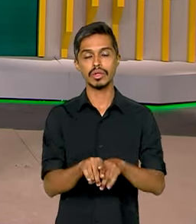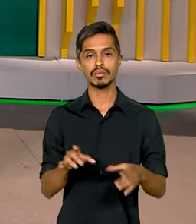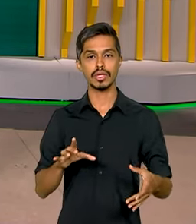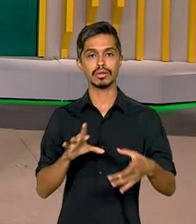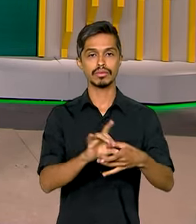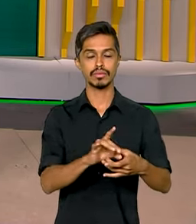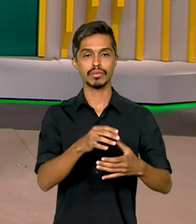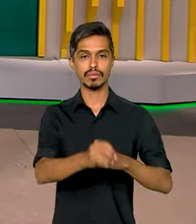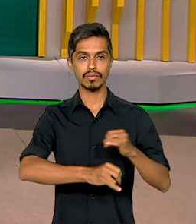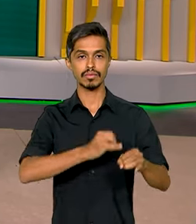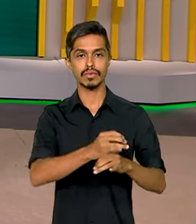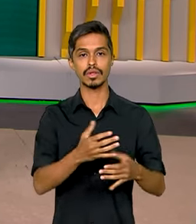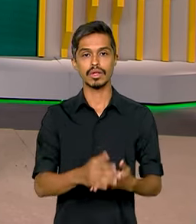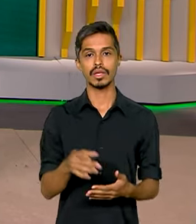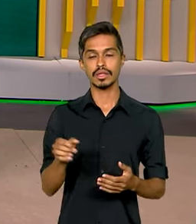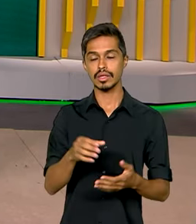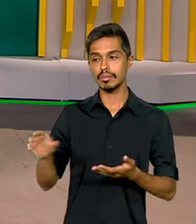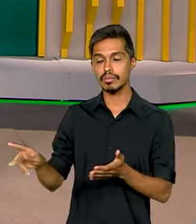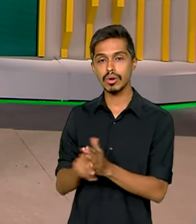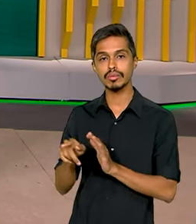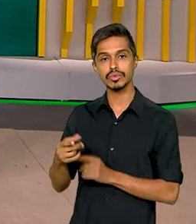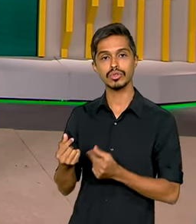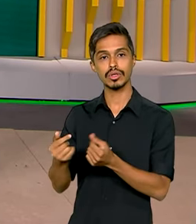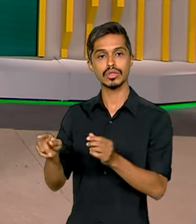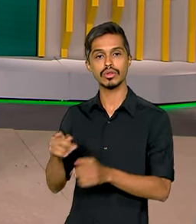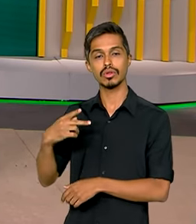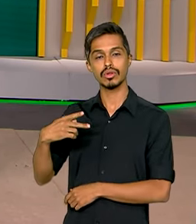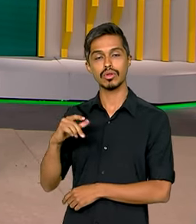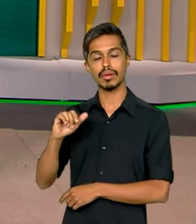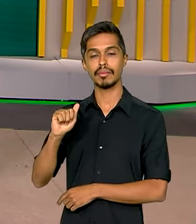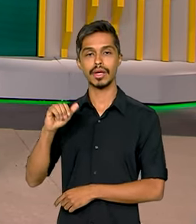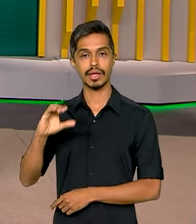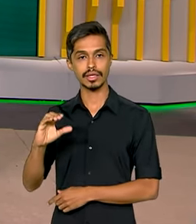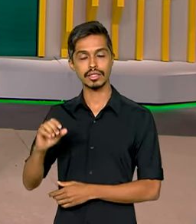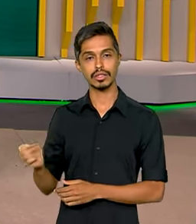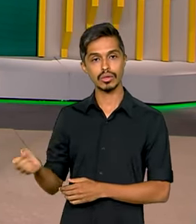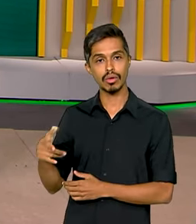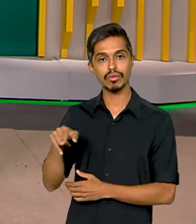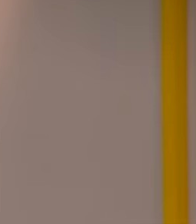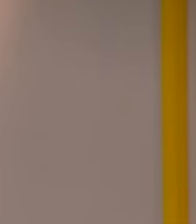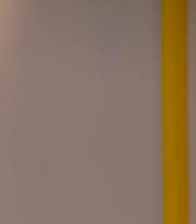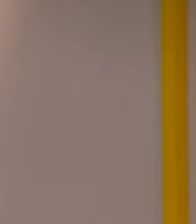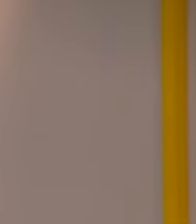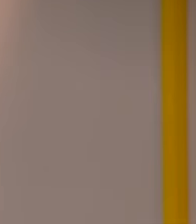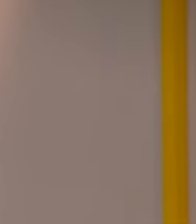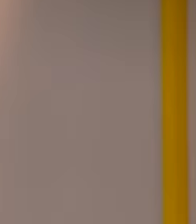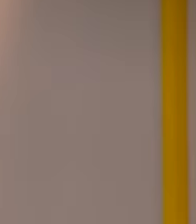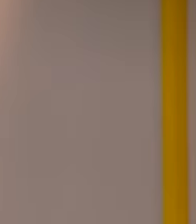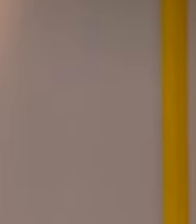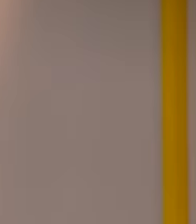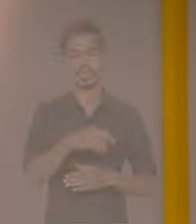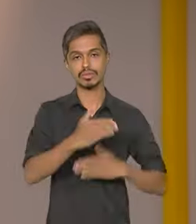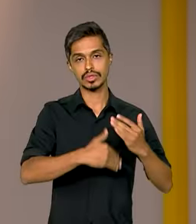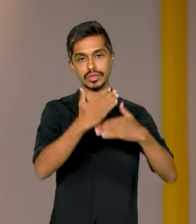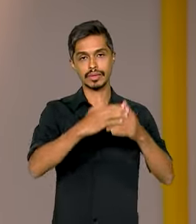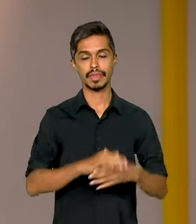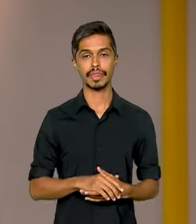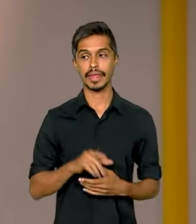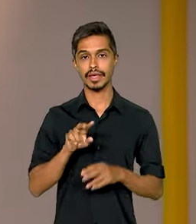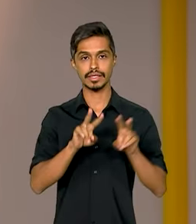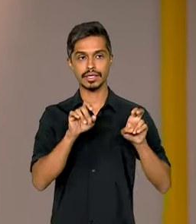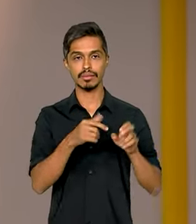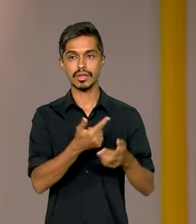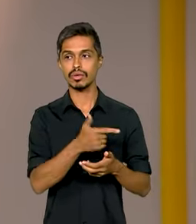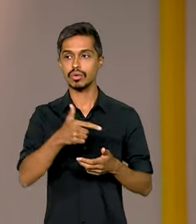Esses recursos são do novo PAC, o Programa de Aceleração do Crescimento do Governo Federal. Este e outros assuntos